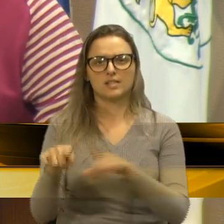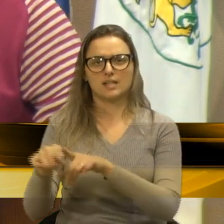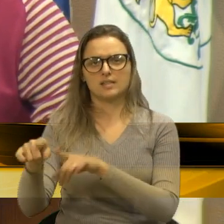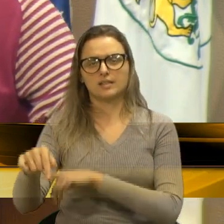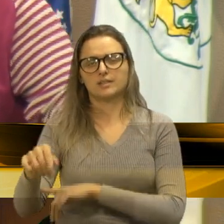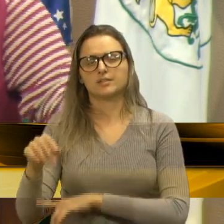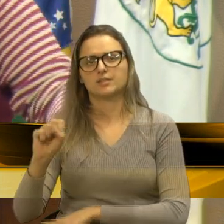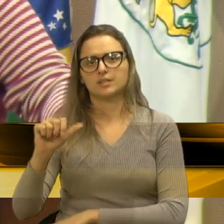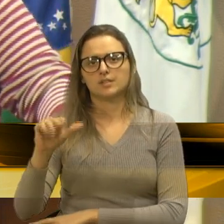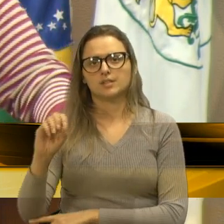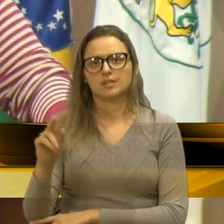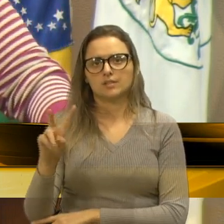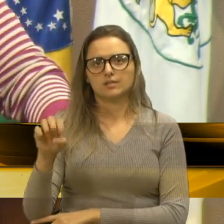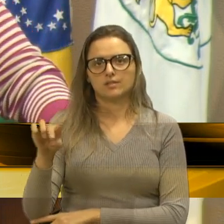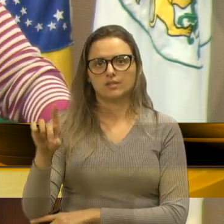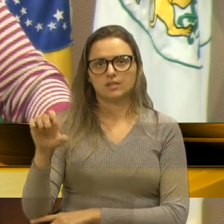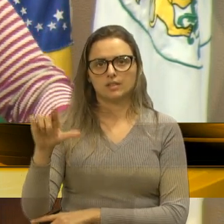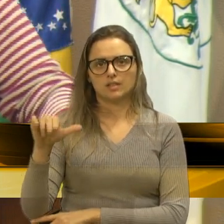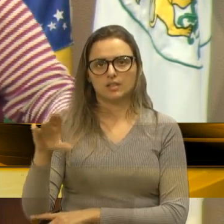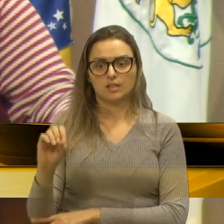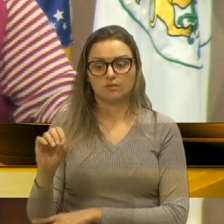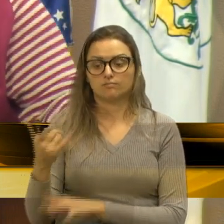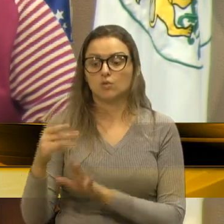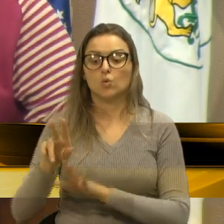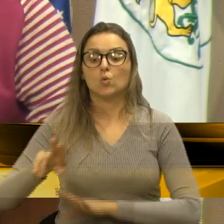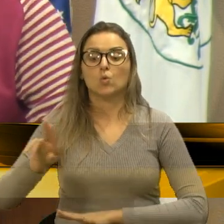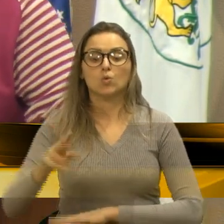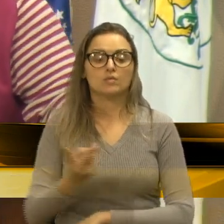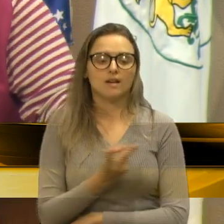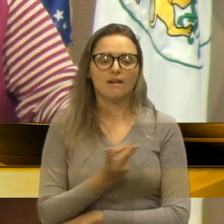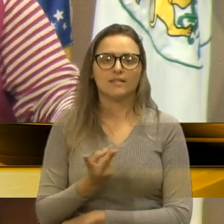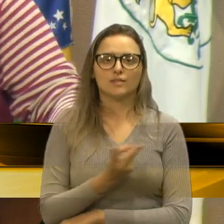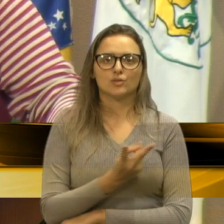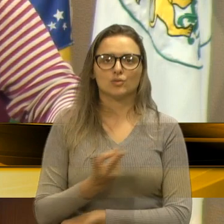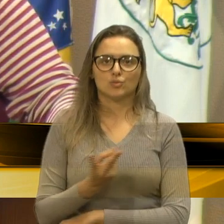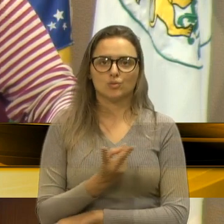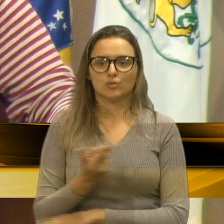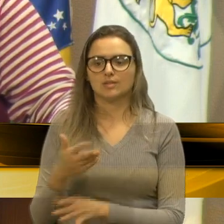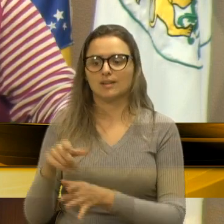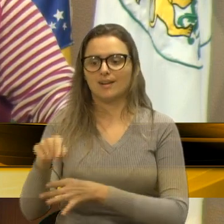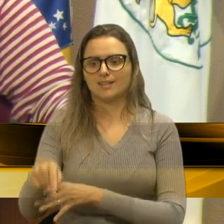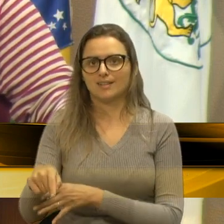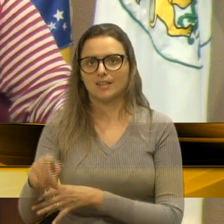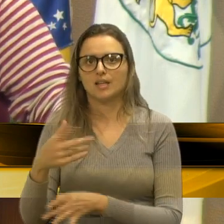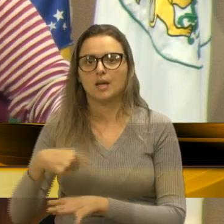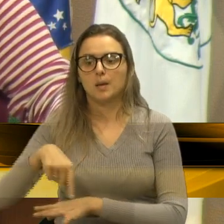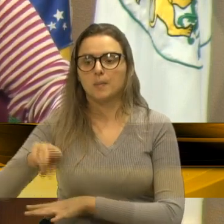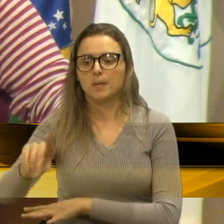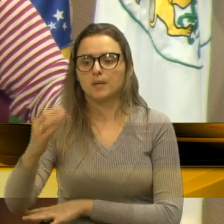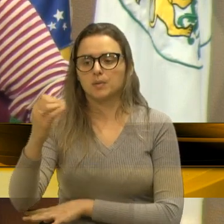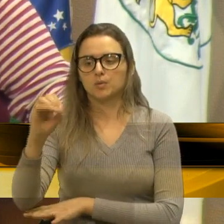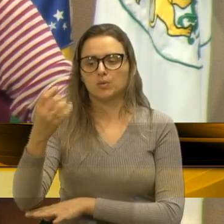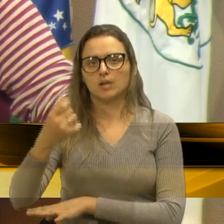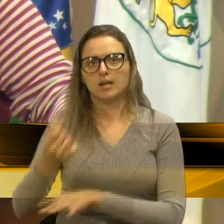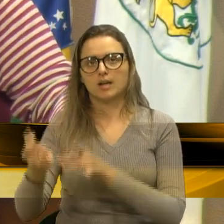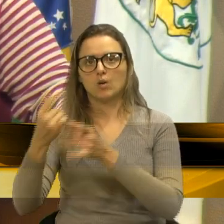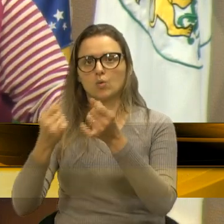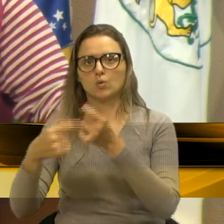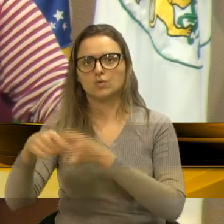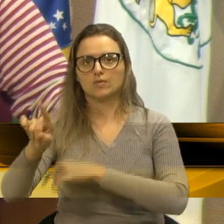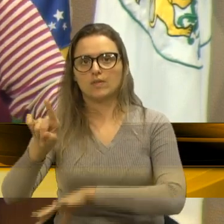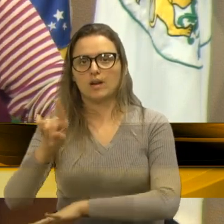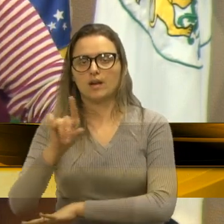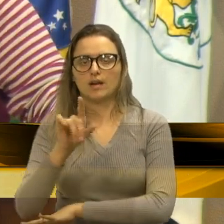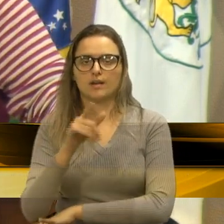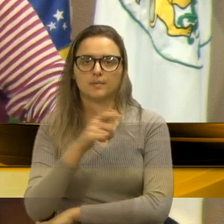usam a Rota do Sol para sair de Caxias, ou para chegar em Caxias? Para ir, principalmente, a Porto Alegre. Uns a trabalho, outros a estudos, outros a viagem